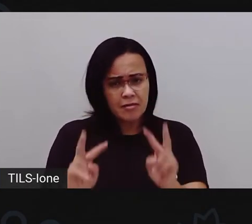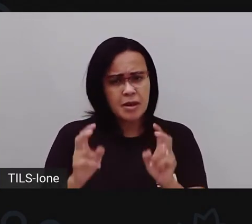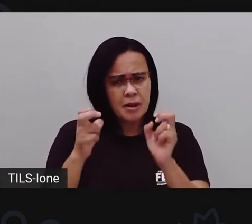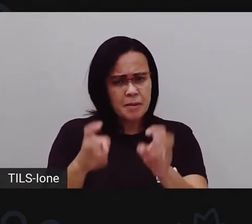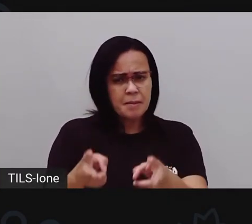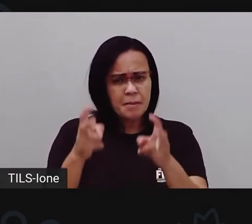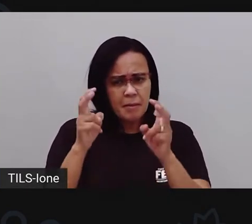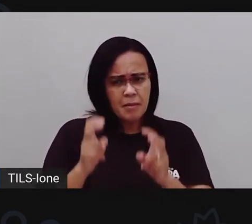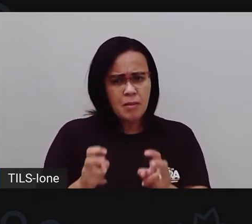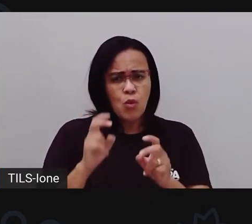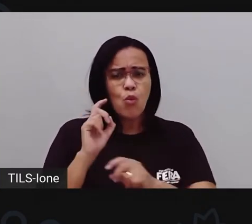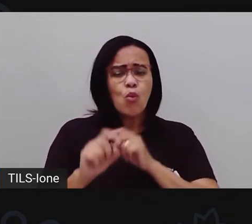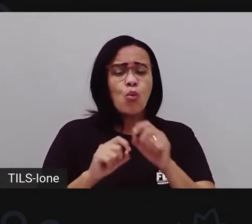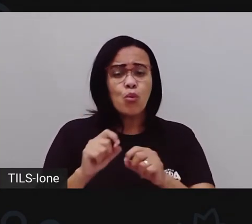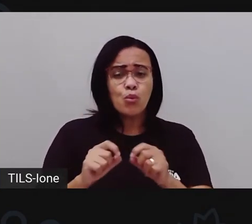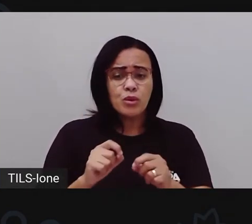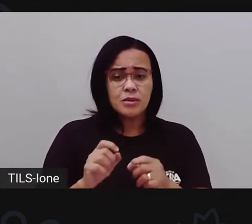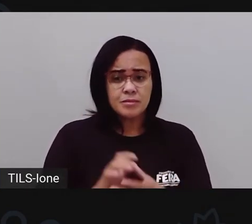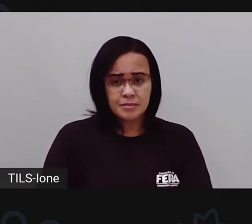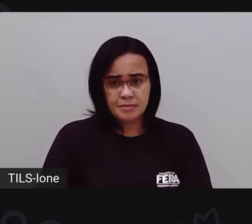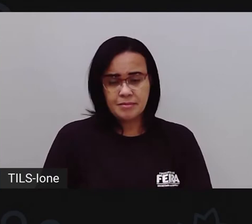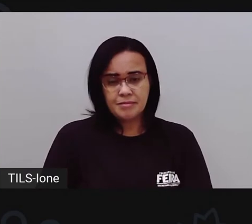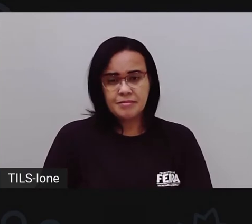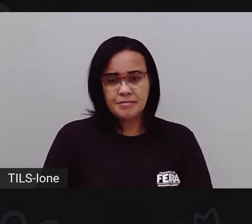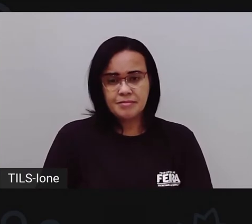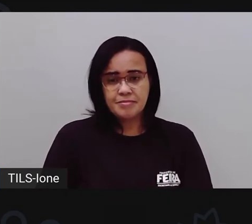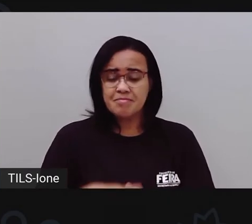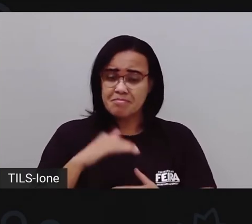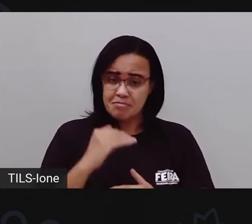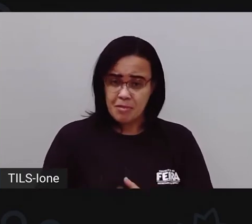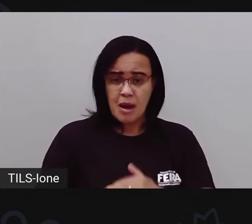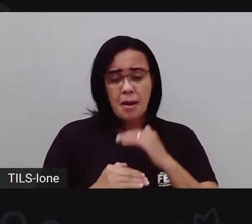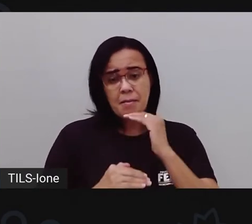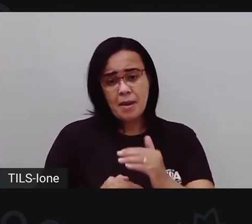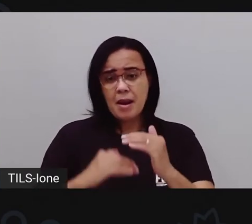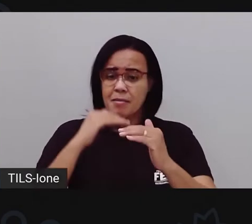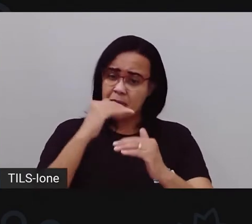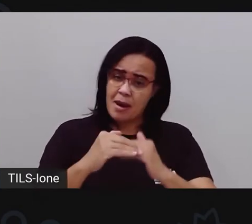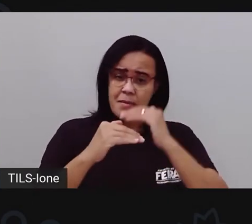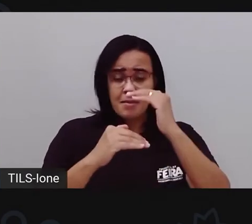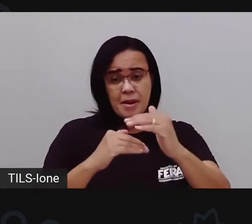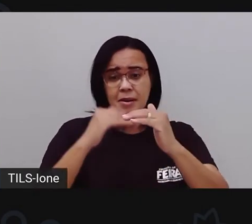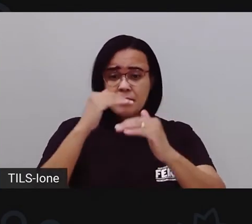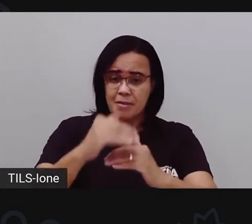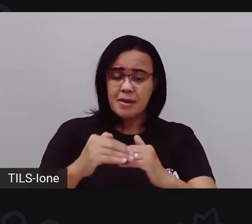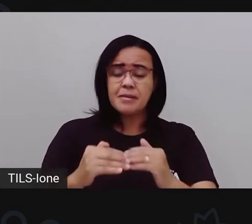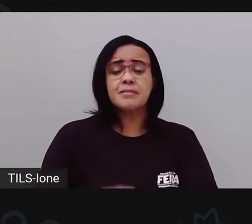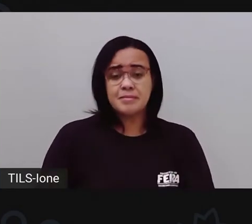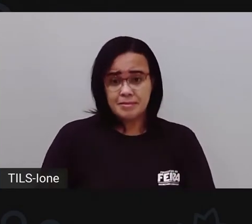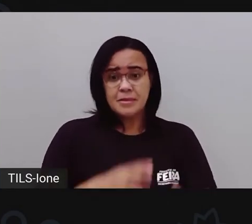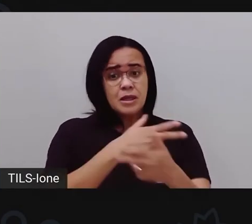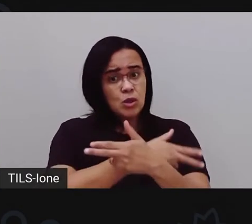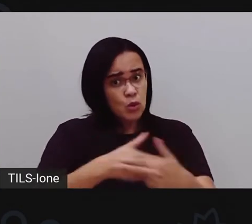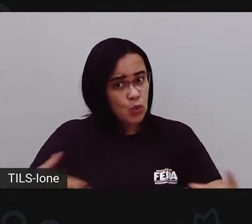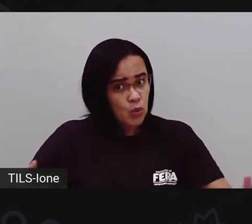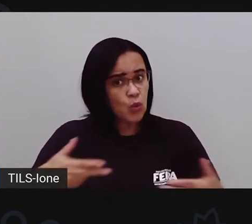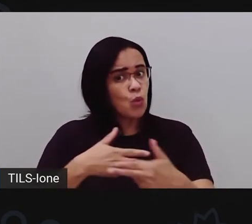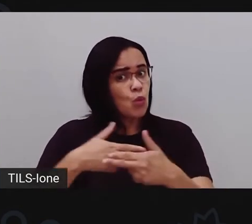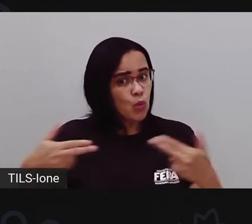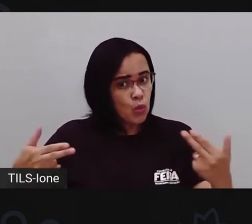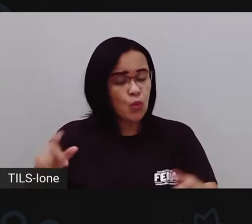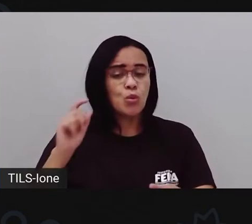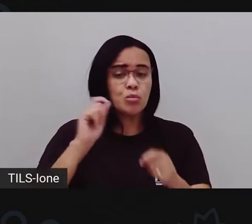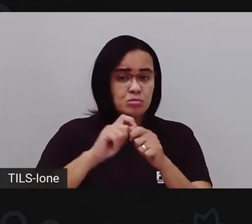vão acontecendo diversas ações, Coisas vão se